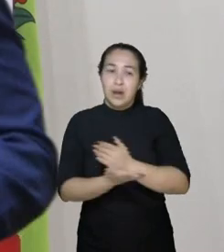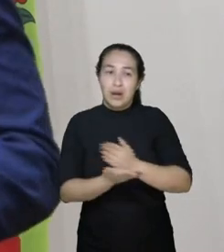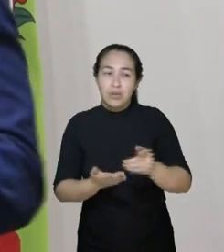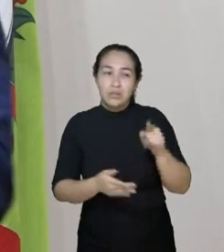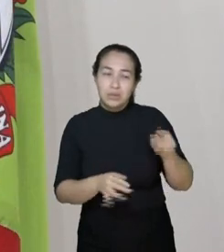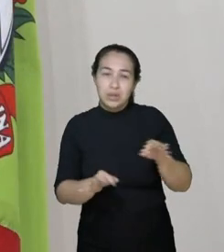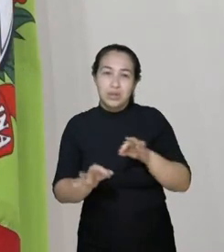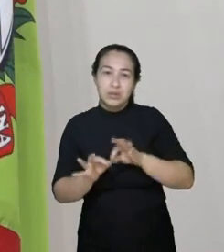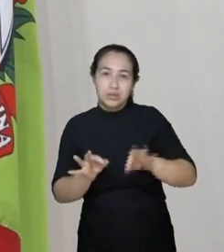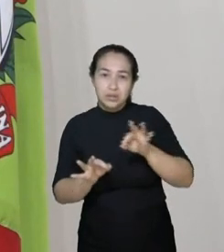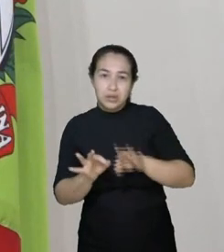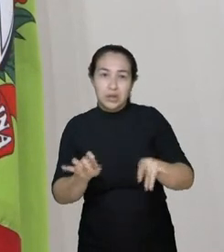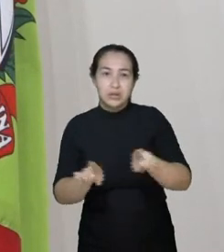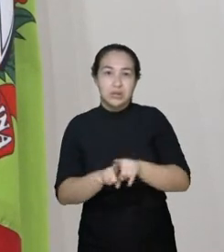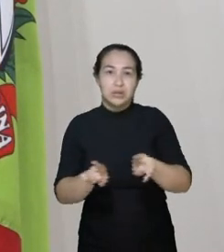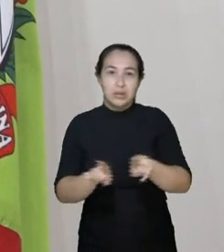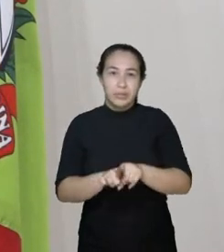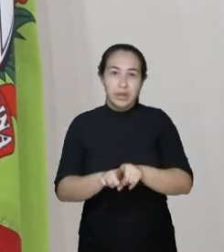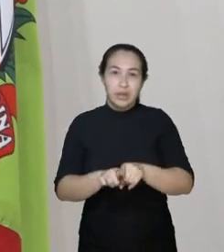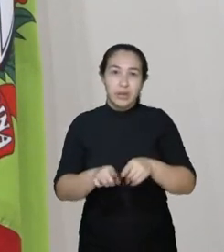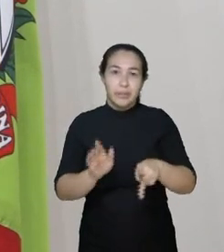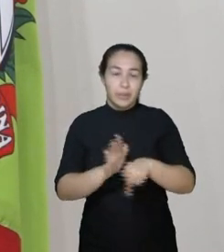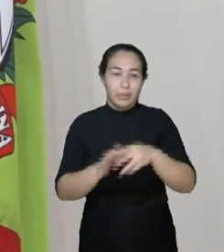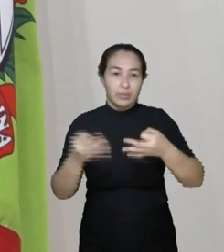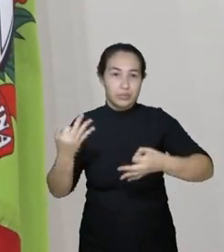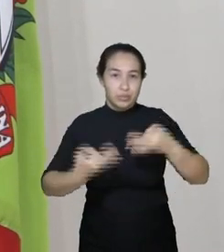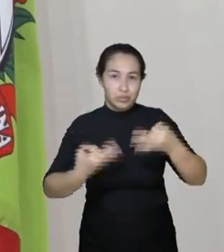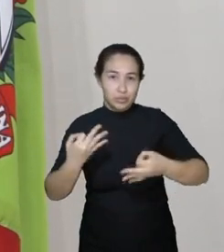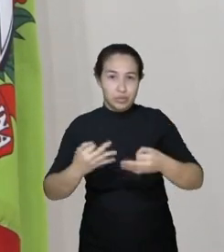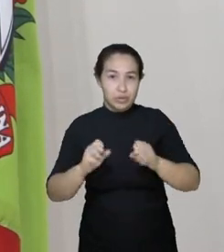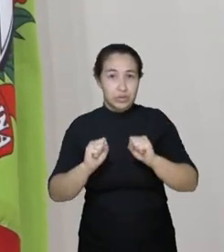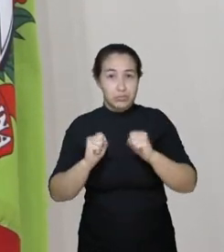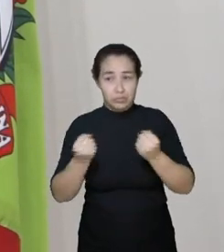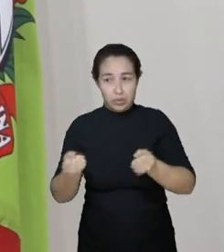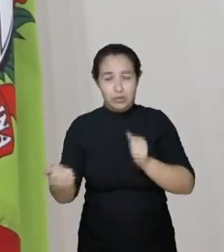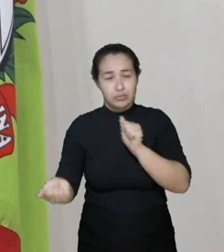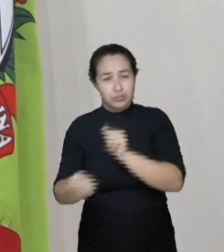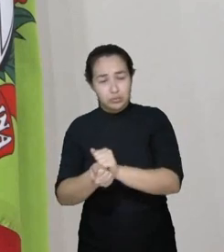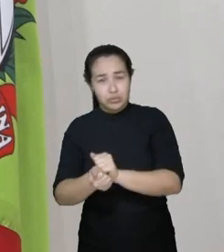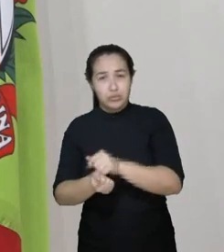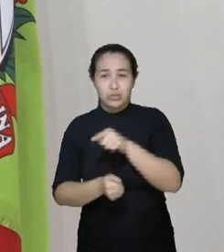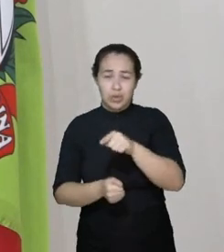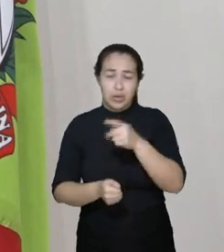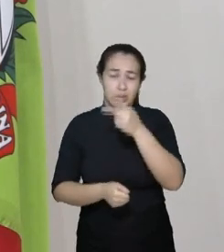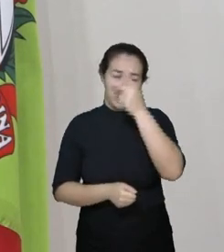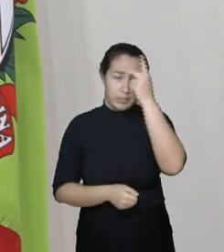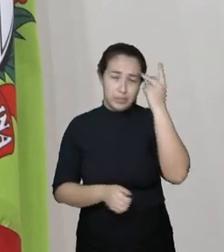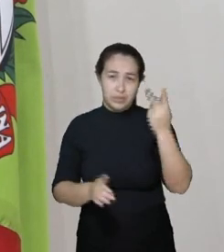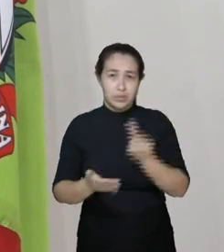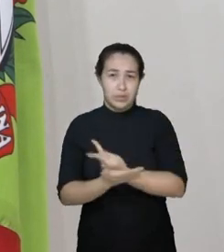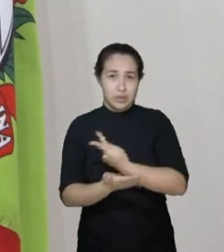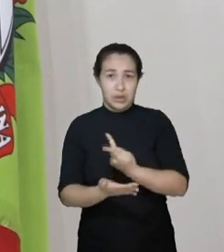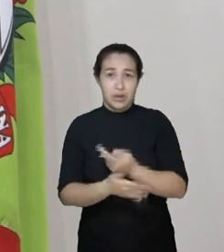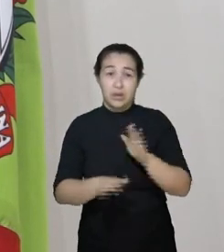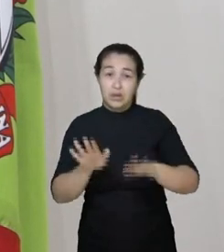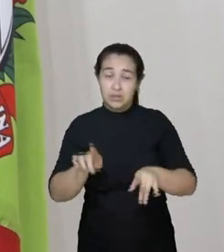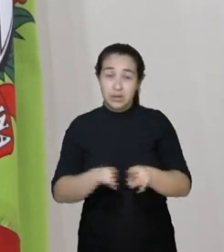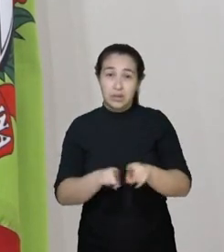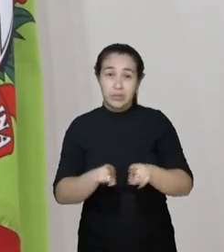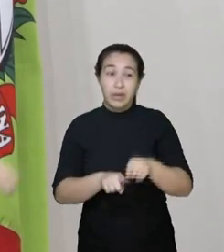defendendo e apoiando um corrupto. É por isso que tu vê o universitário